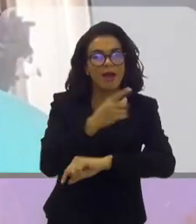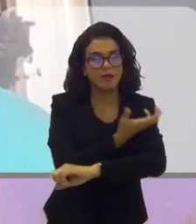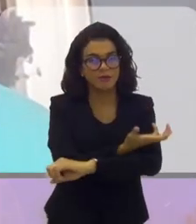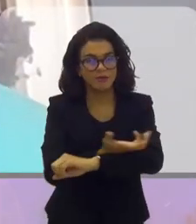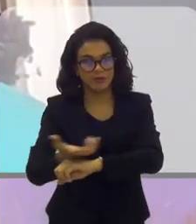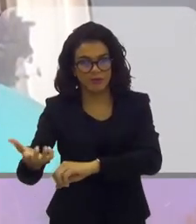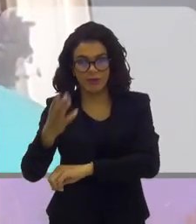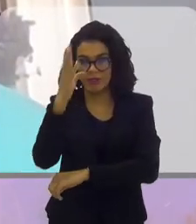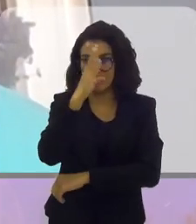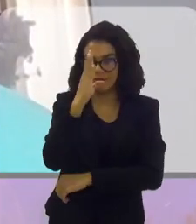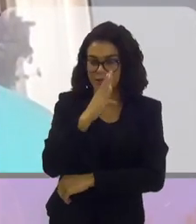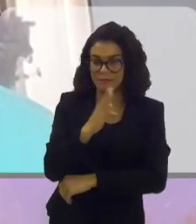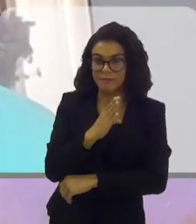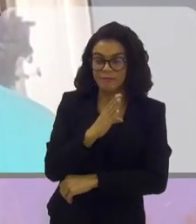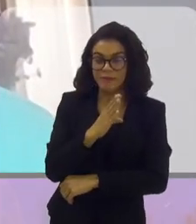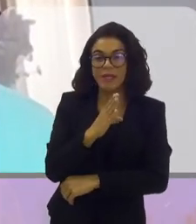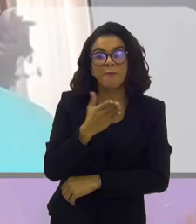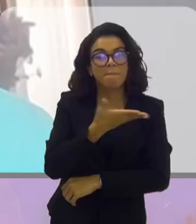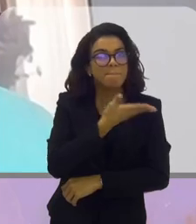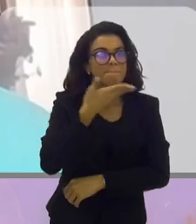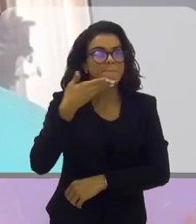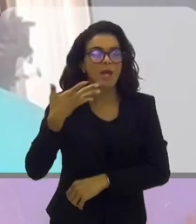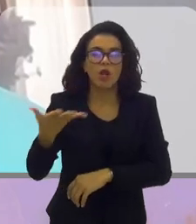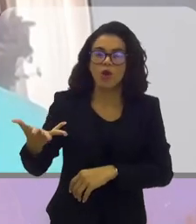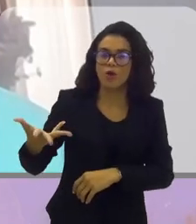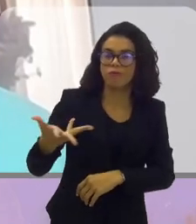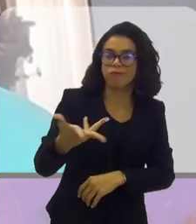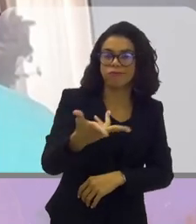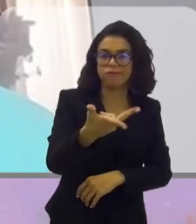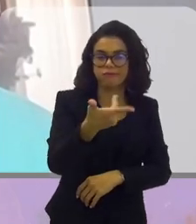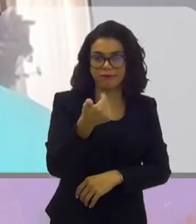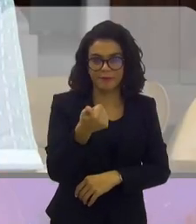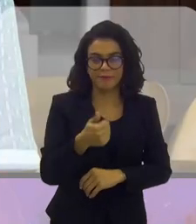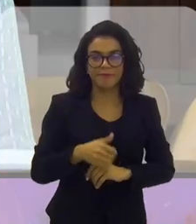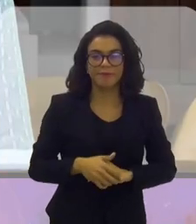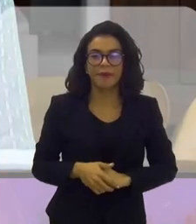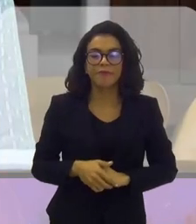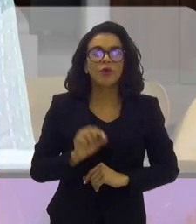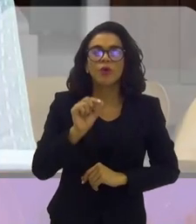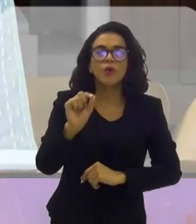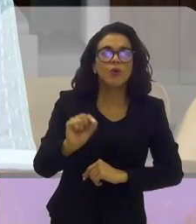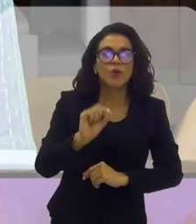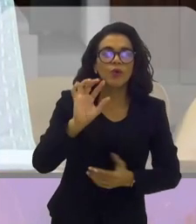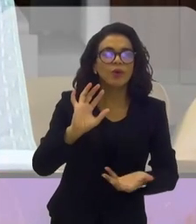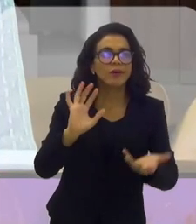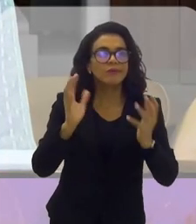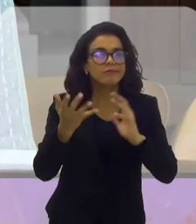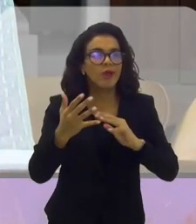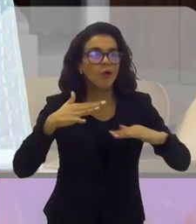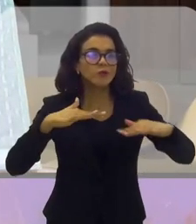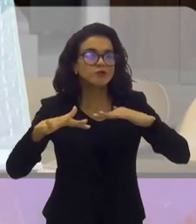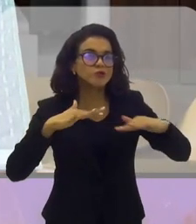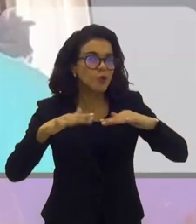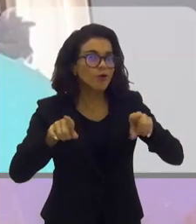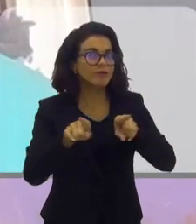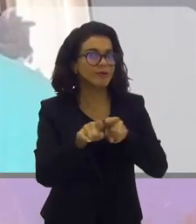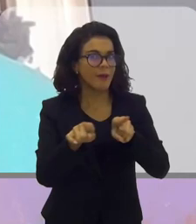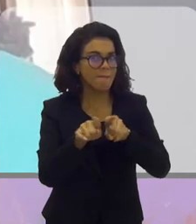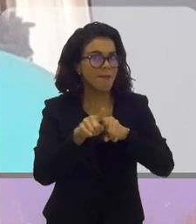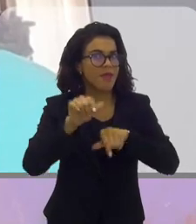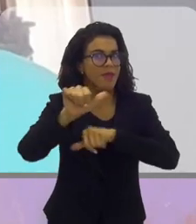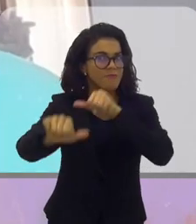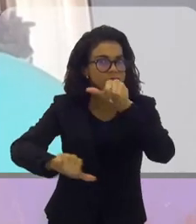brasileiros e eles melhoraram muito de qualidade, assim, enormemente. O que acontece é que o jogo evoluiu.